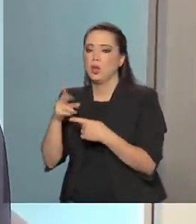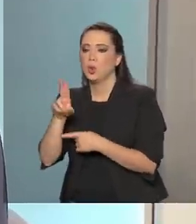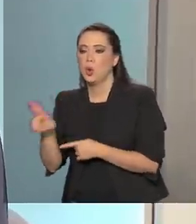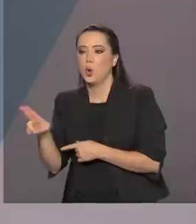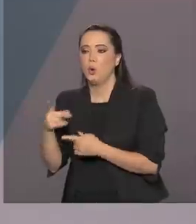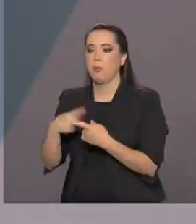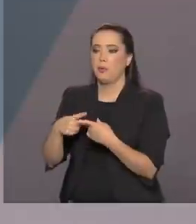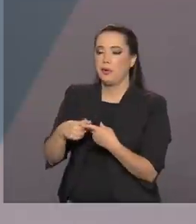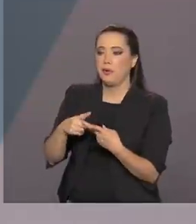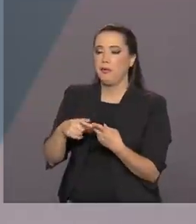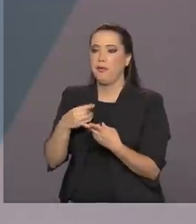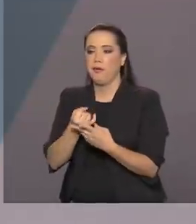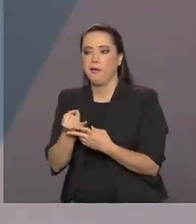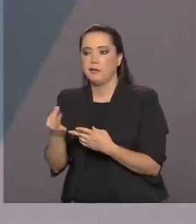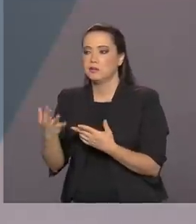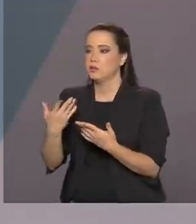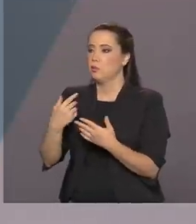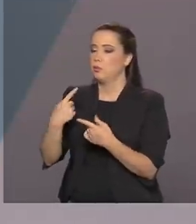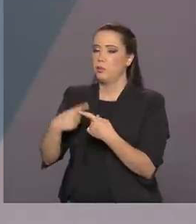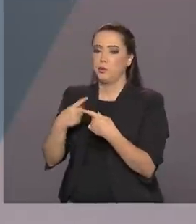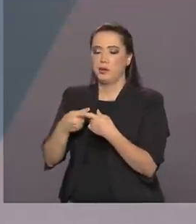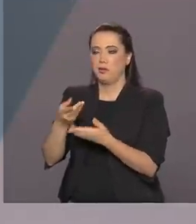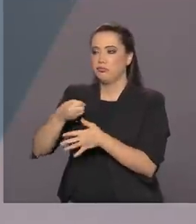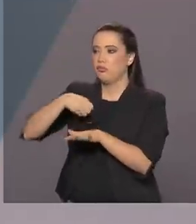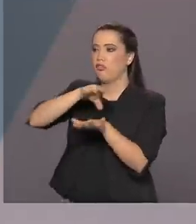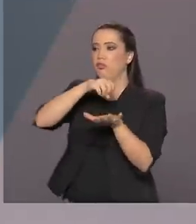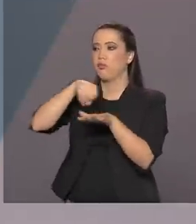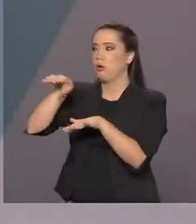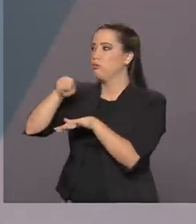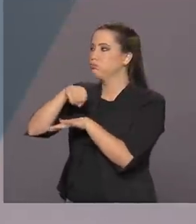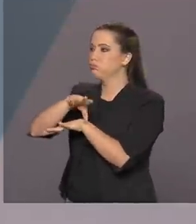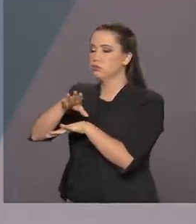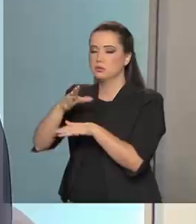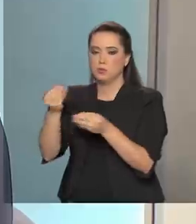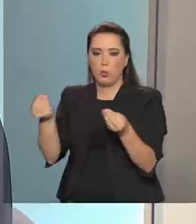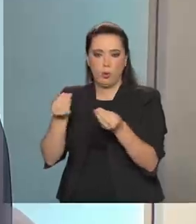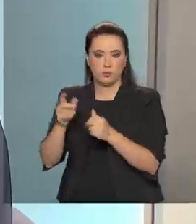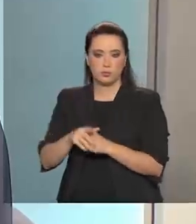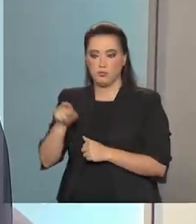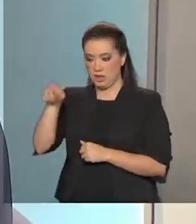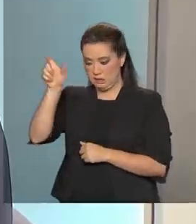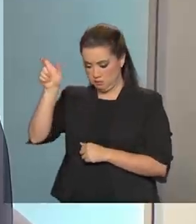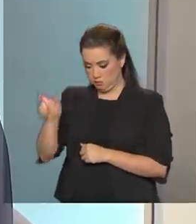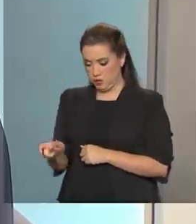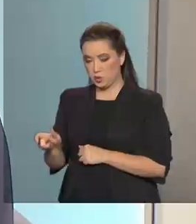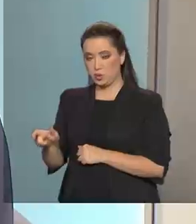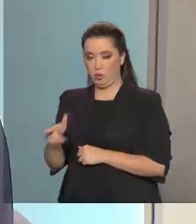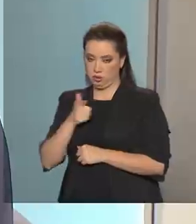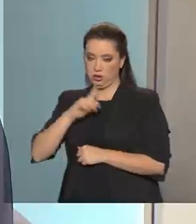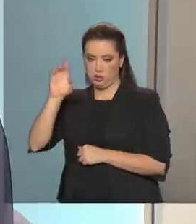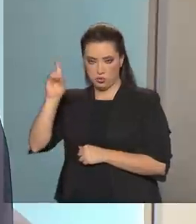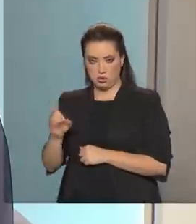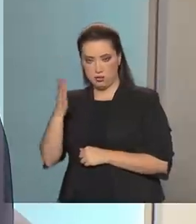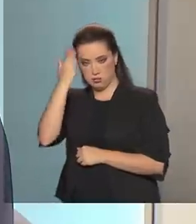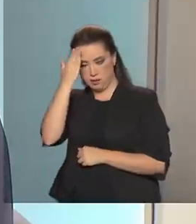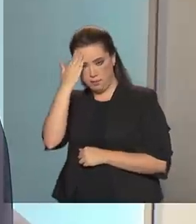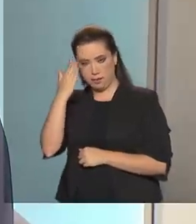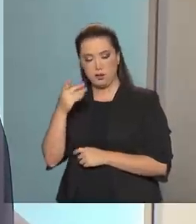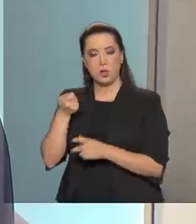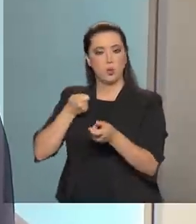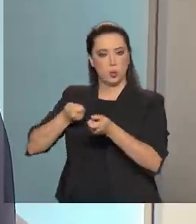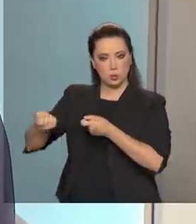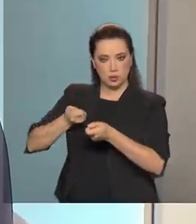com quem será compartilhado e a lei garante que o titular vai comandar isto. Então, o titular hoje,